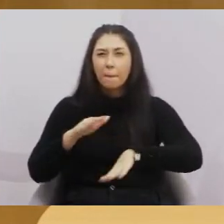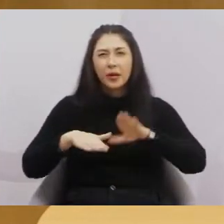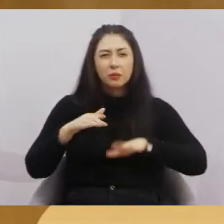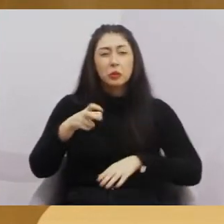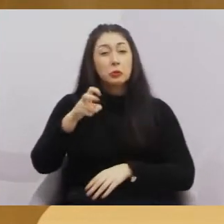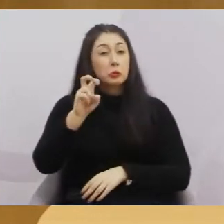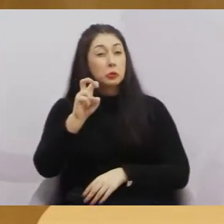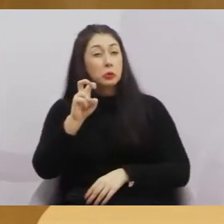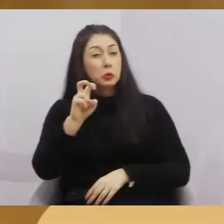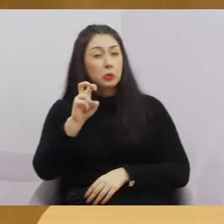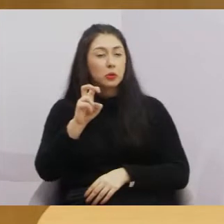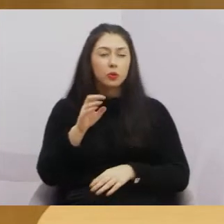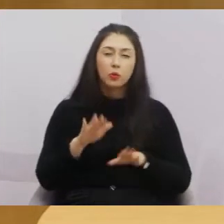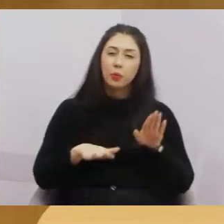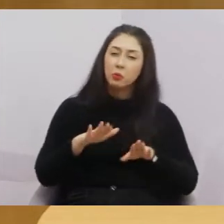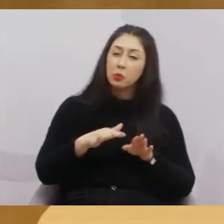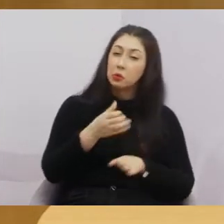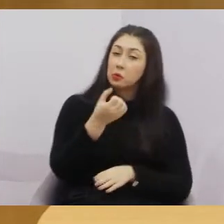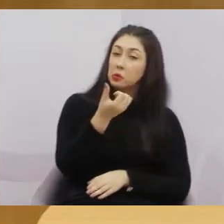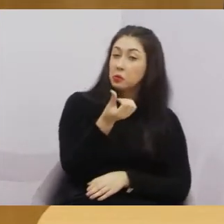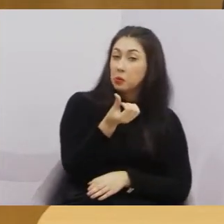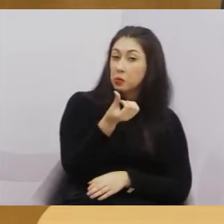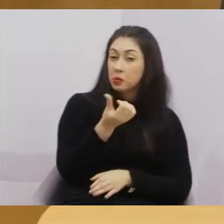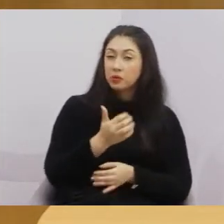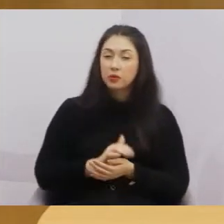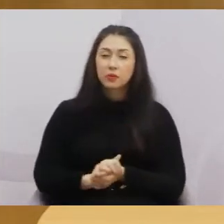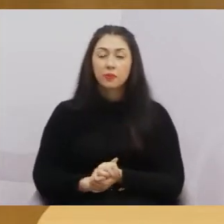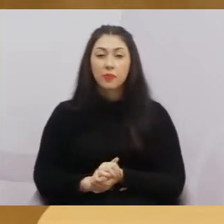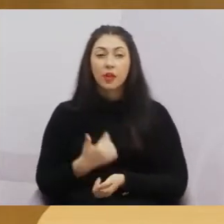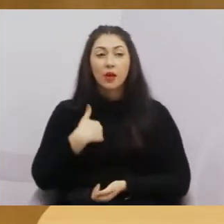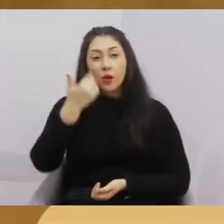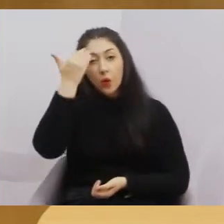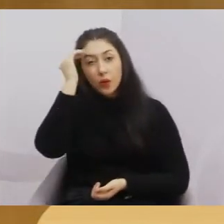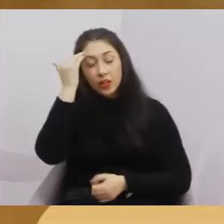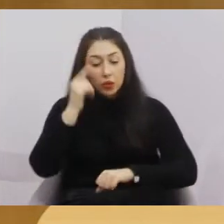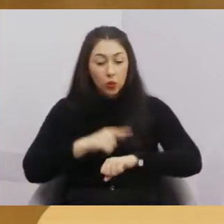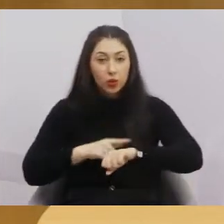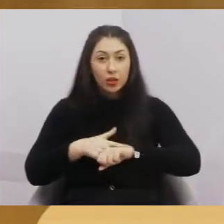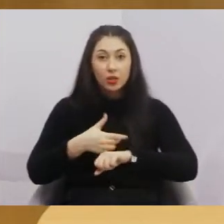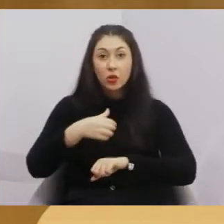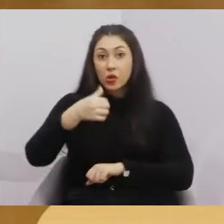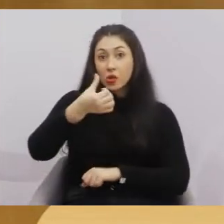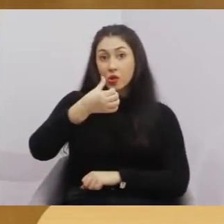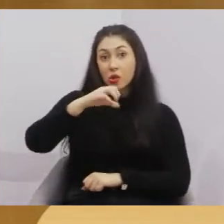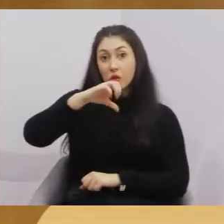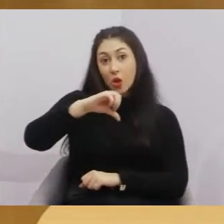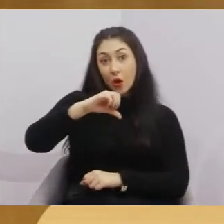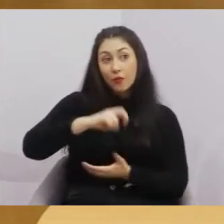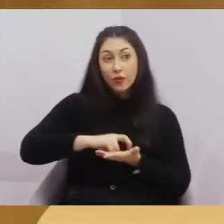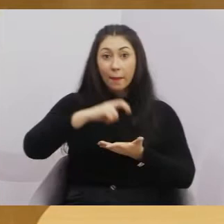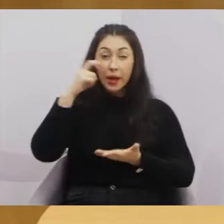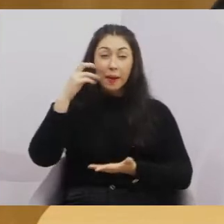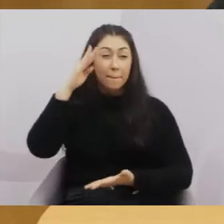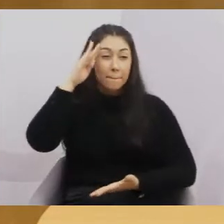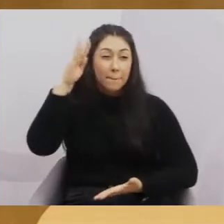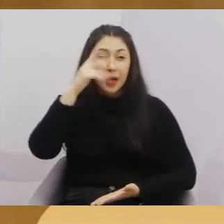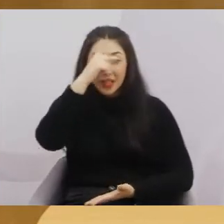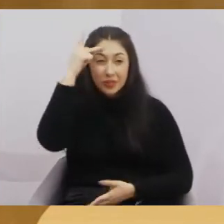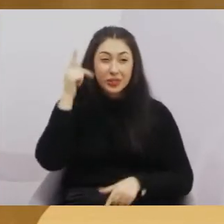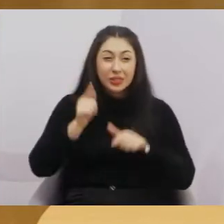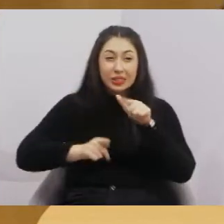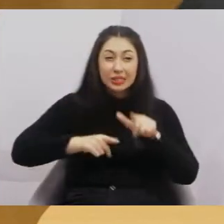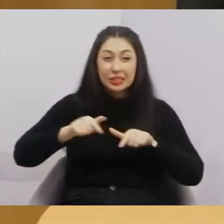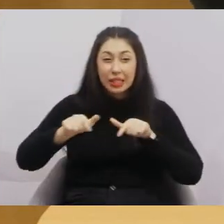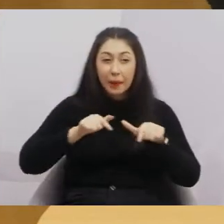18 horas. Entendo eu que o horário das 9 horas da manhã, principalmente os trabalhadores, aqueles que